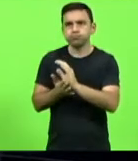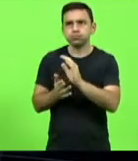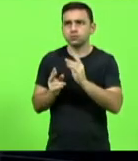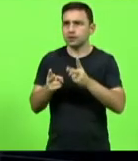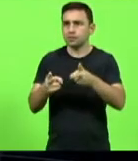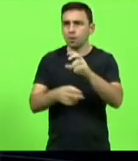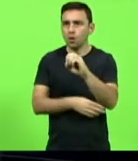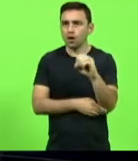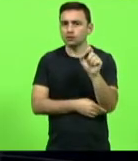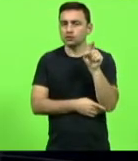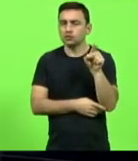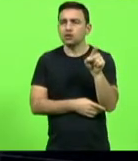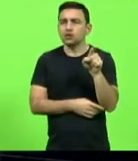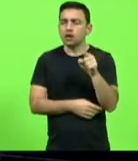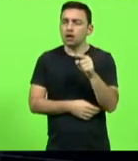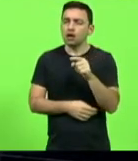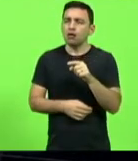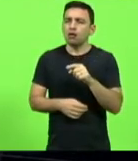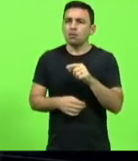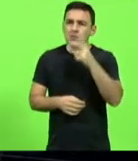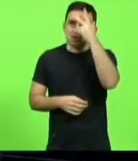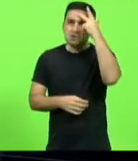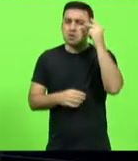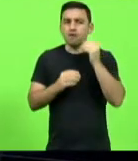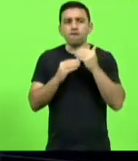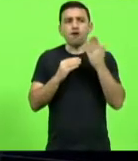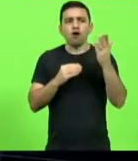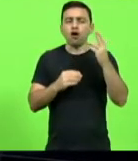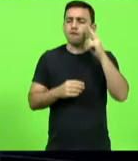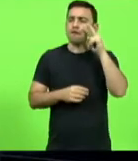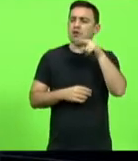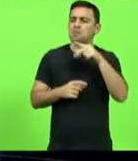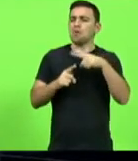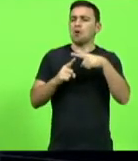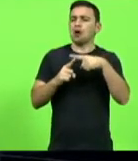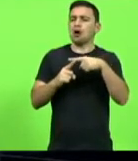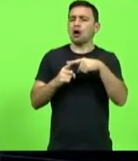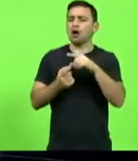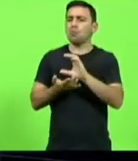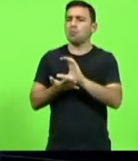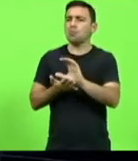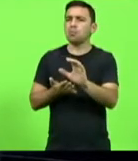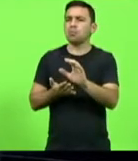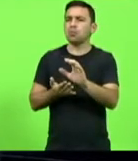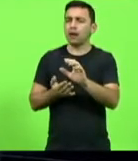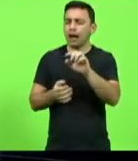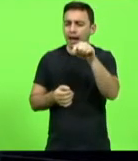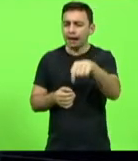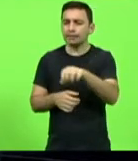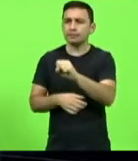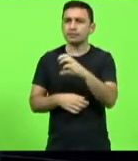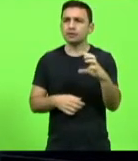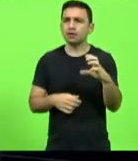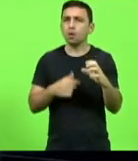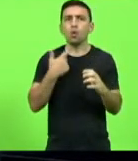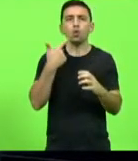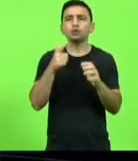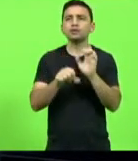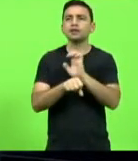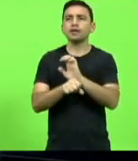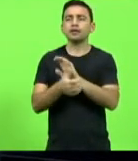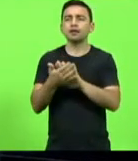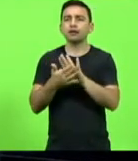e que para quem olha de fora às vezes até pensa por que que eles investem aqui em Santa Catarina e não em outros estados já que nós temos aqui